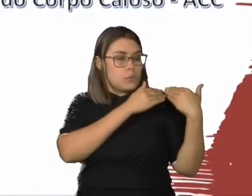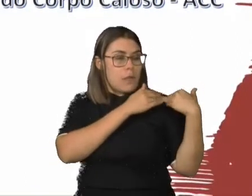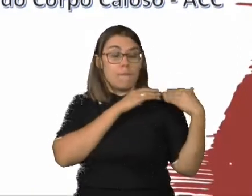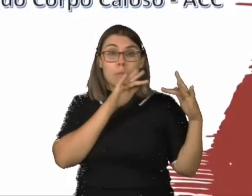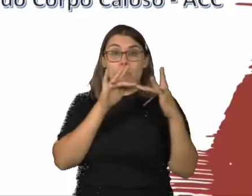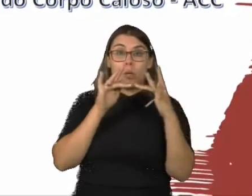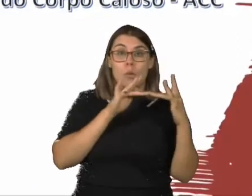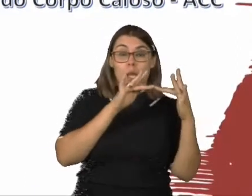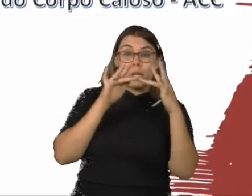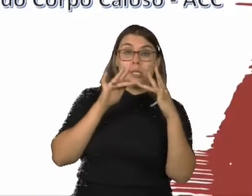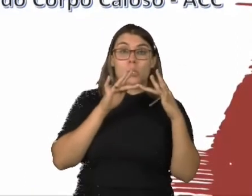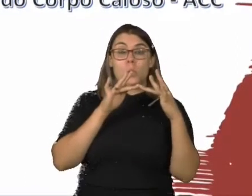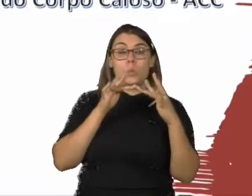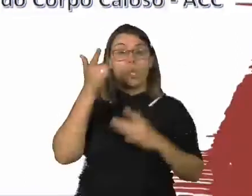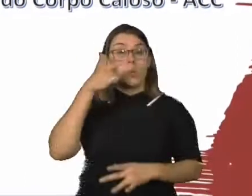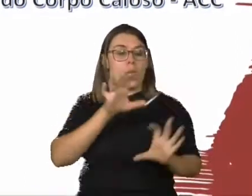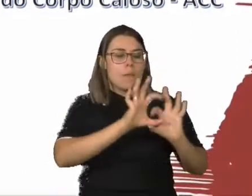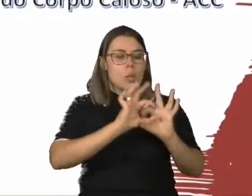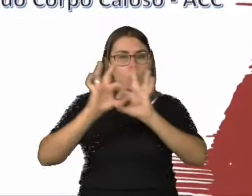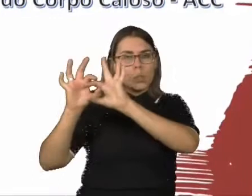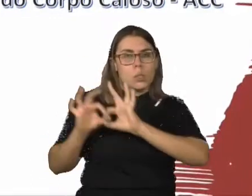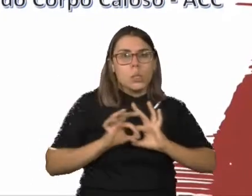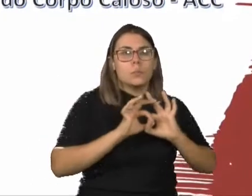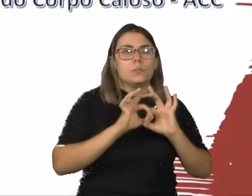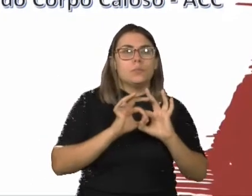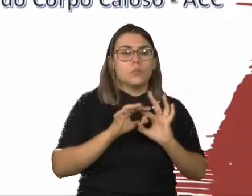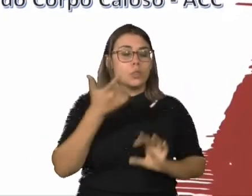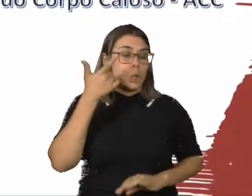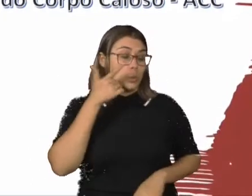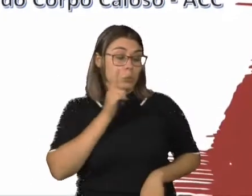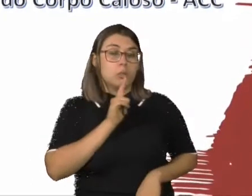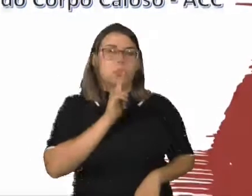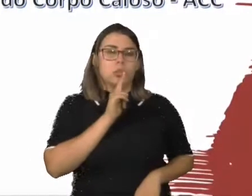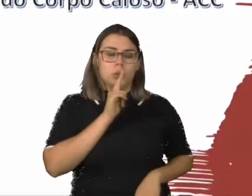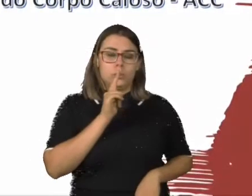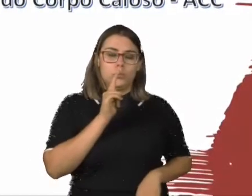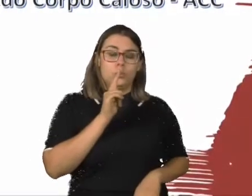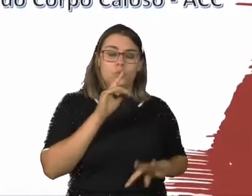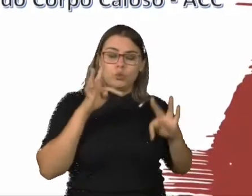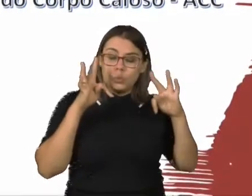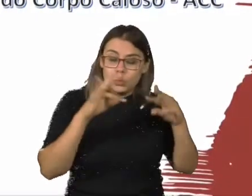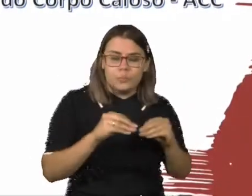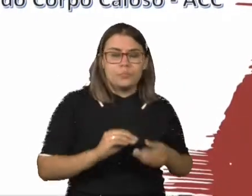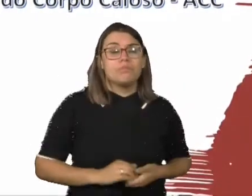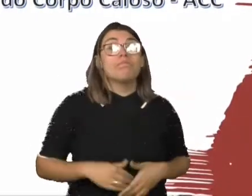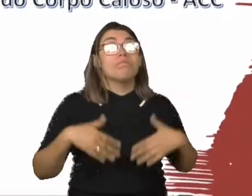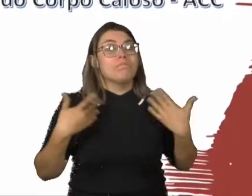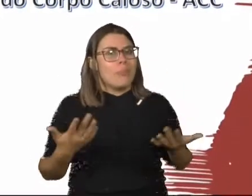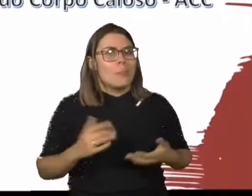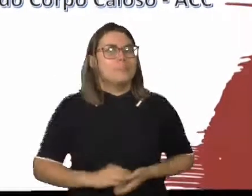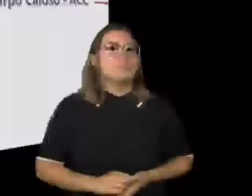que vai possibilitar e vai fazer com que essa criança tenha as funções todas realizadas. Então, imagine,